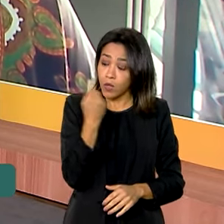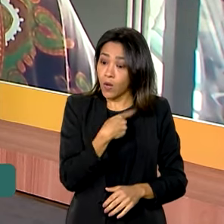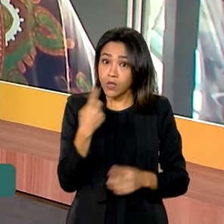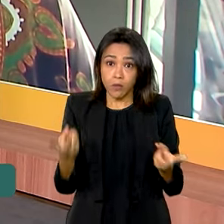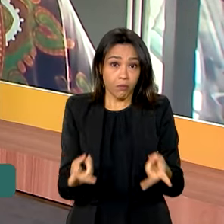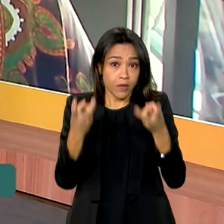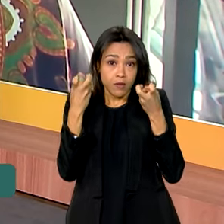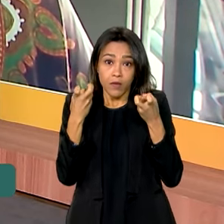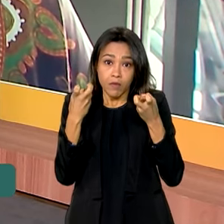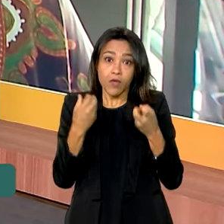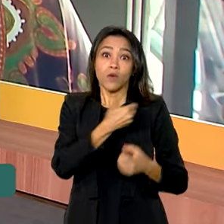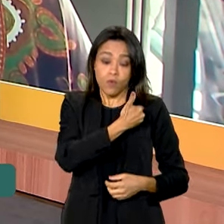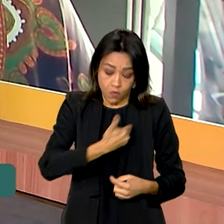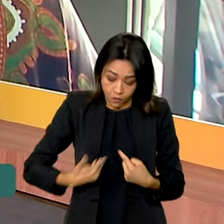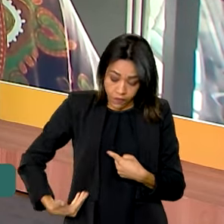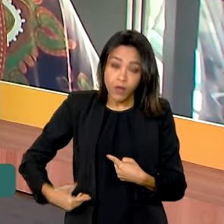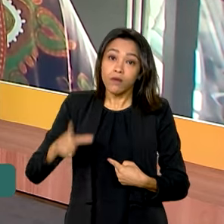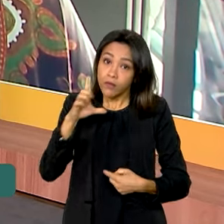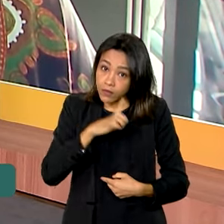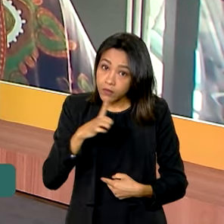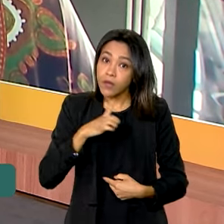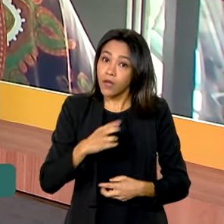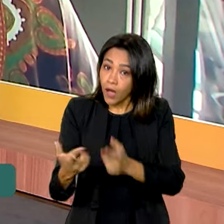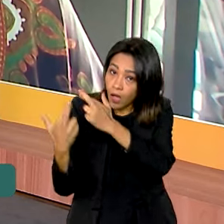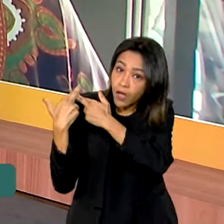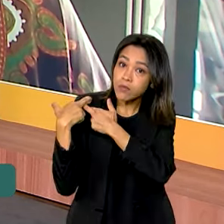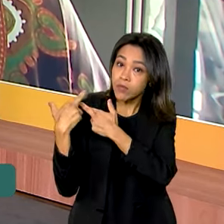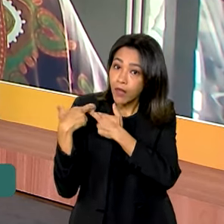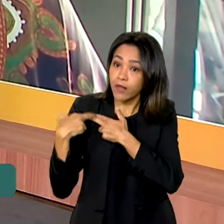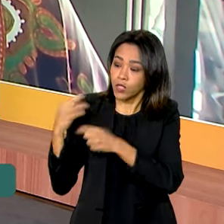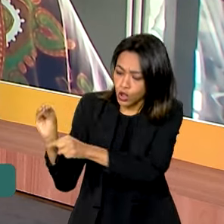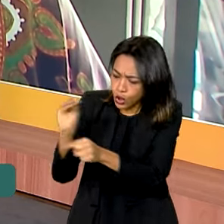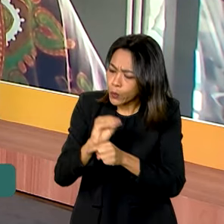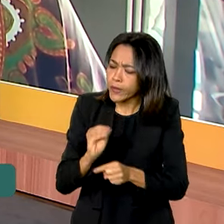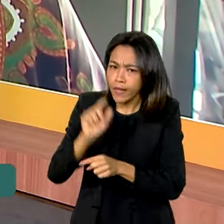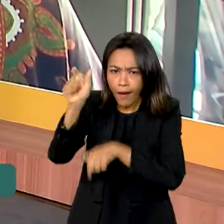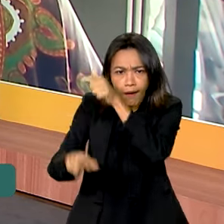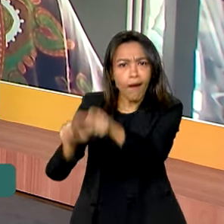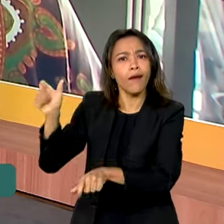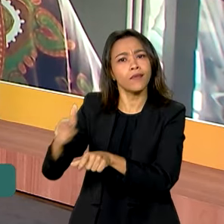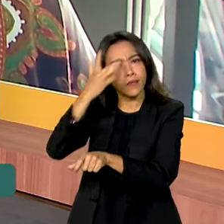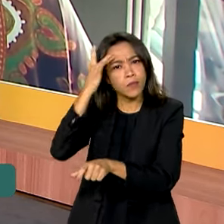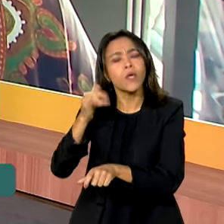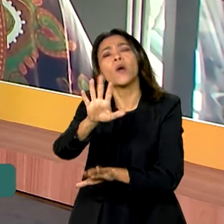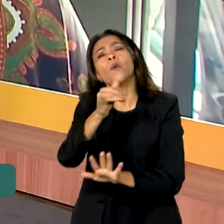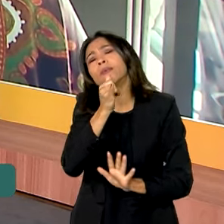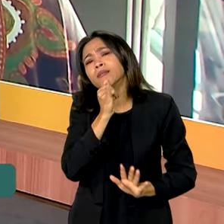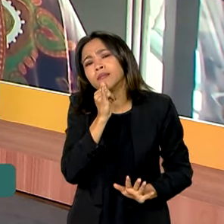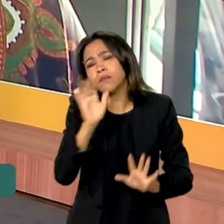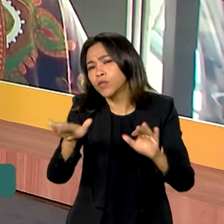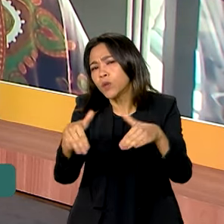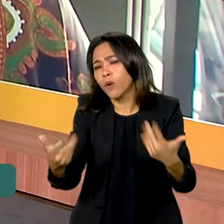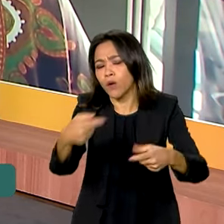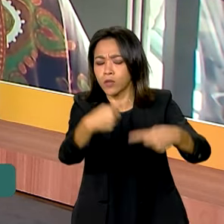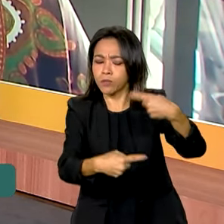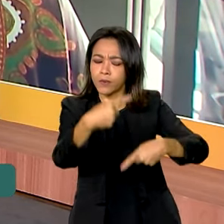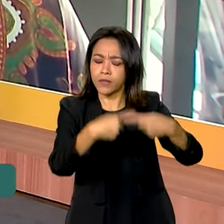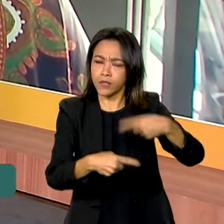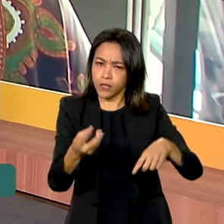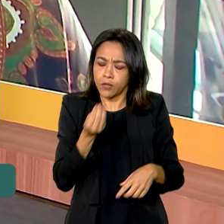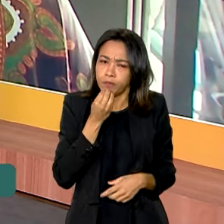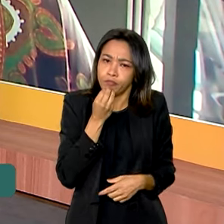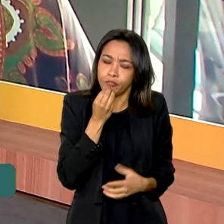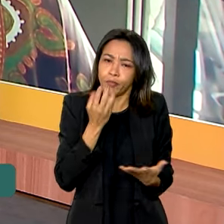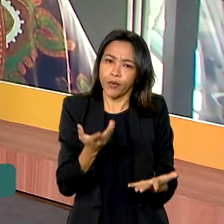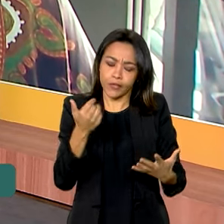Estado tem a obrigação de olhar por essas pessoas. Dá um exemplo para o telespectador de que políticas públicas, por exemplo, a gente